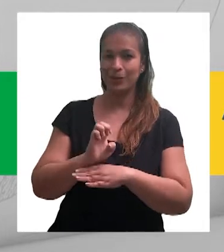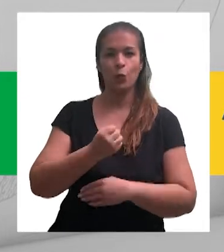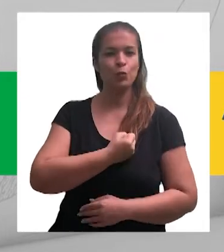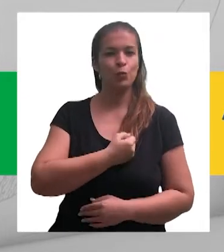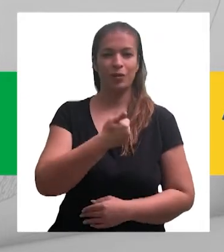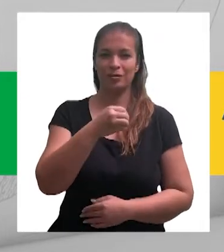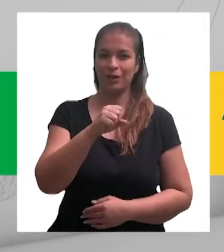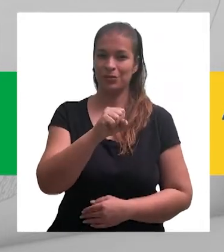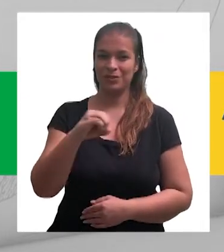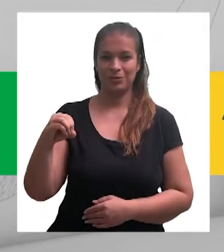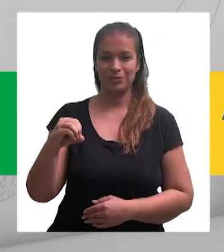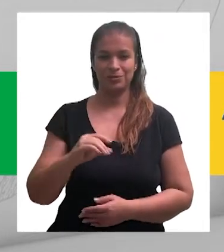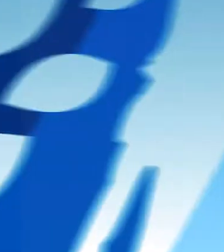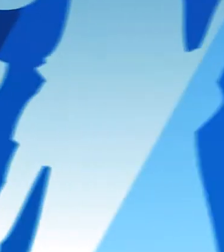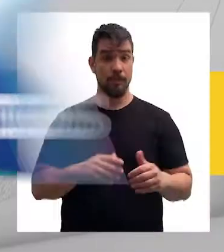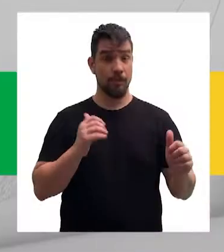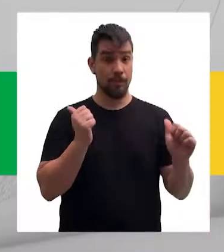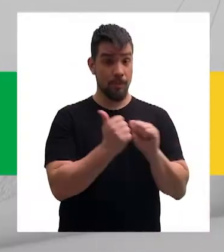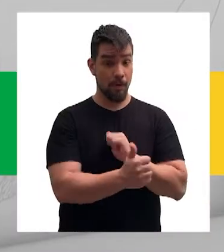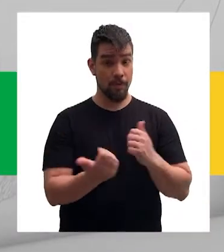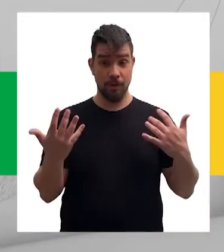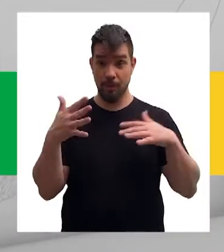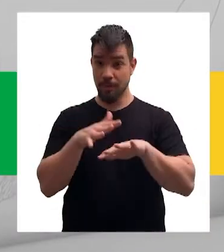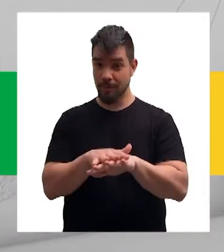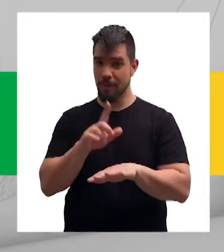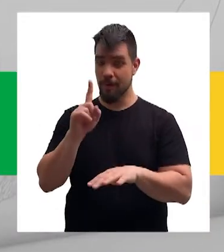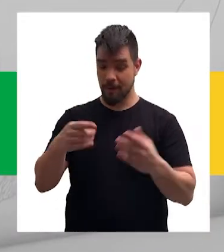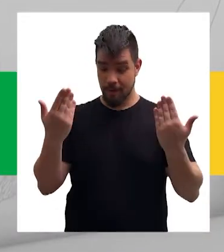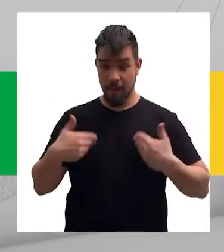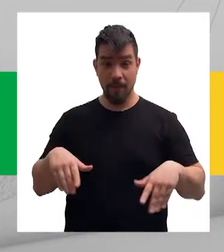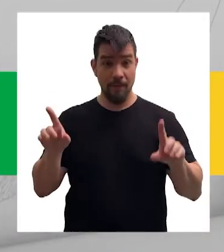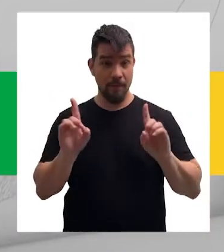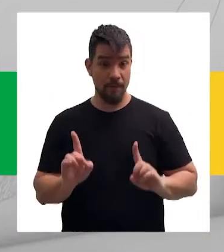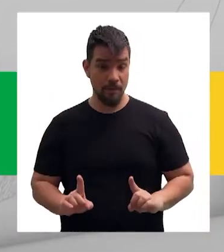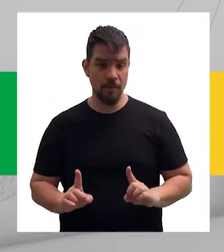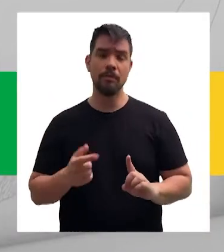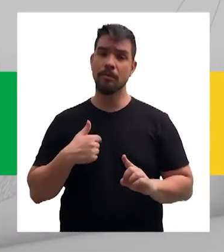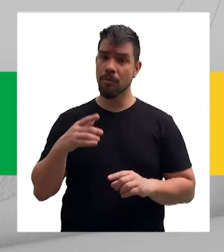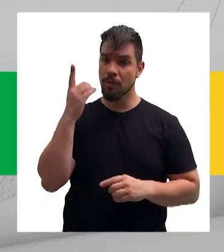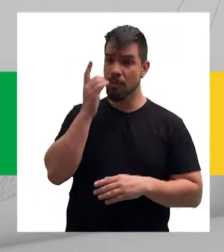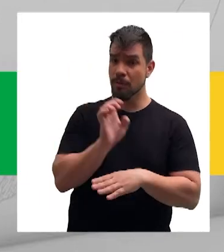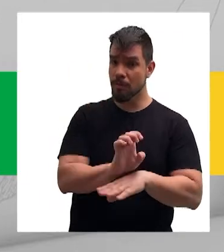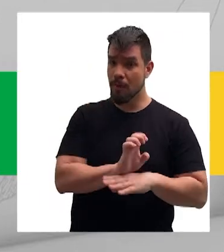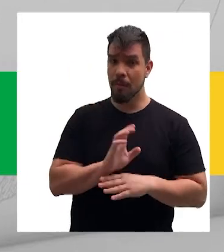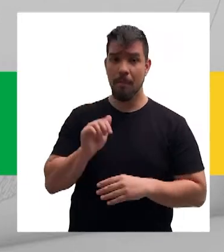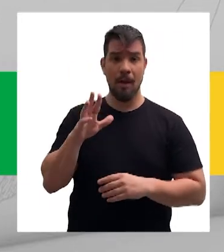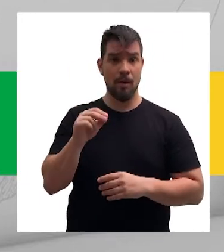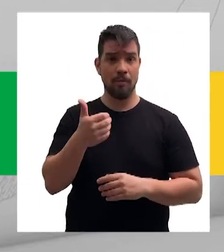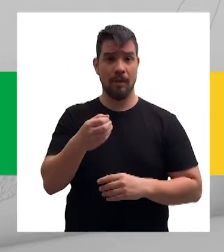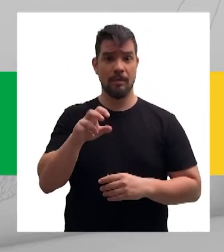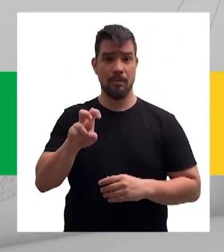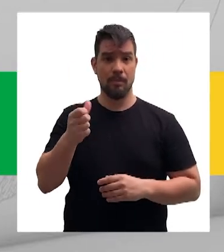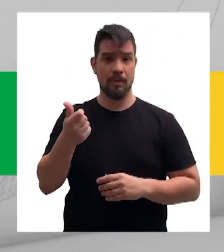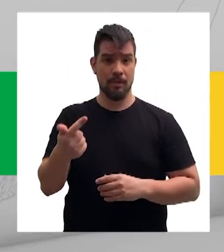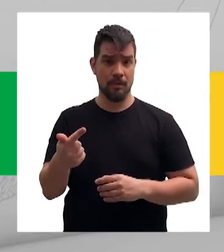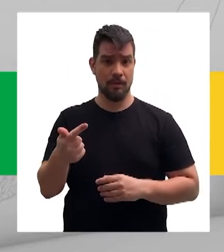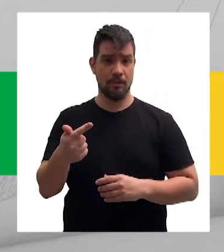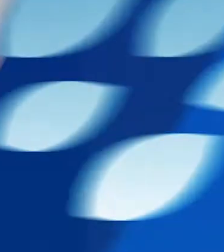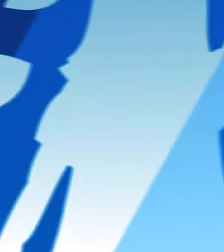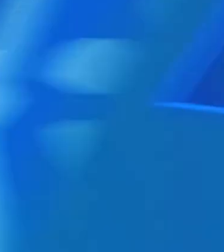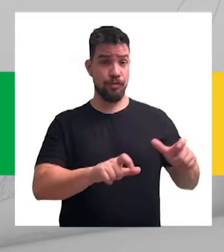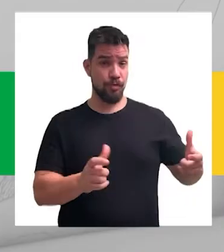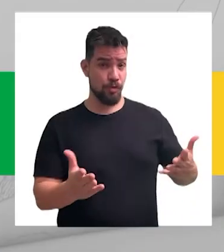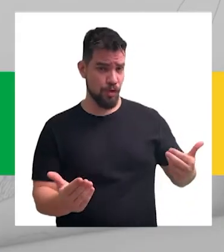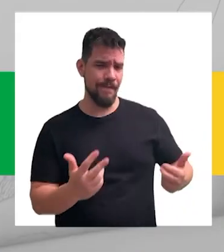estadual, número 10, 800. Esporte e inclusão da pessoa com deficiência, deputado estadual, Marco Sam, 10, 5, 6,